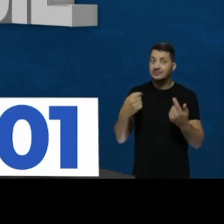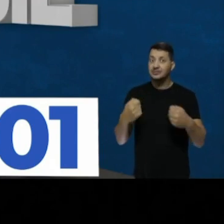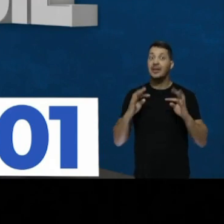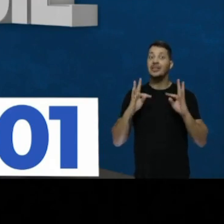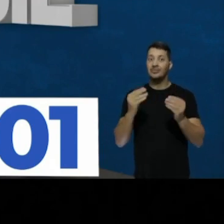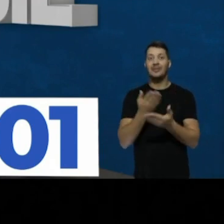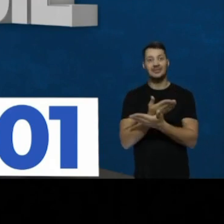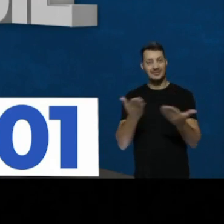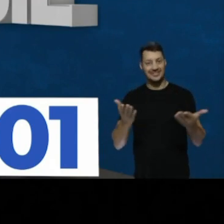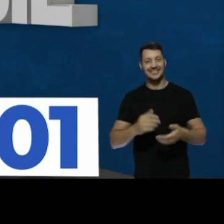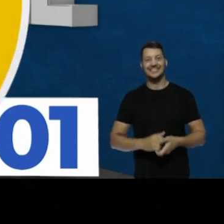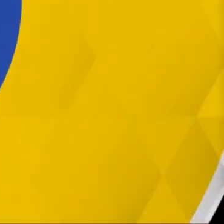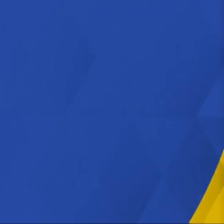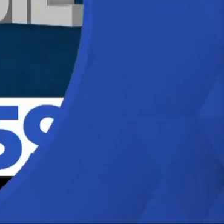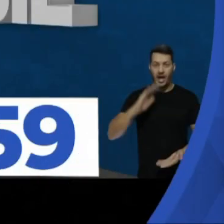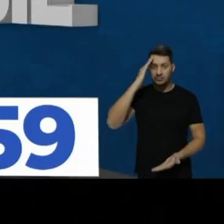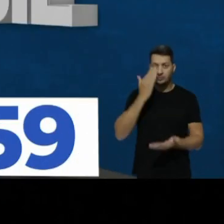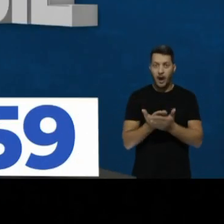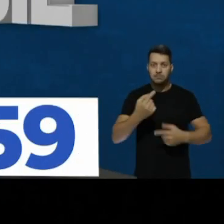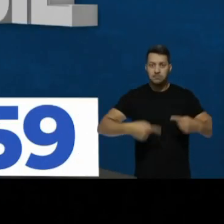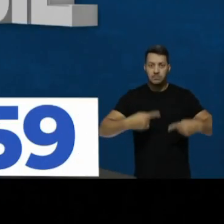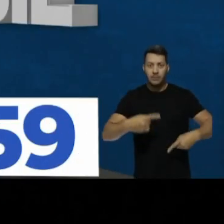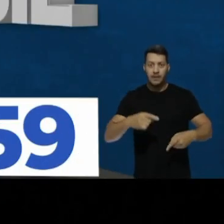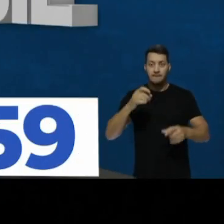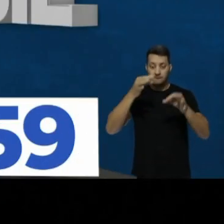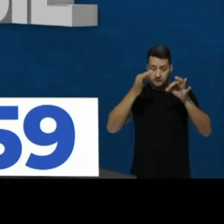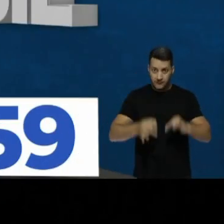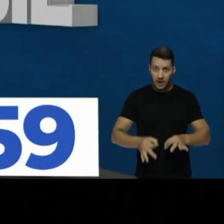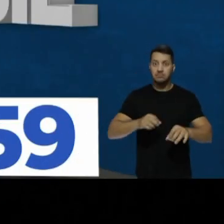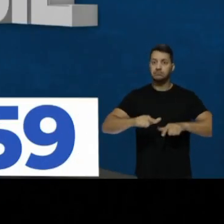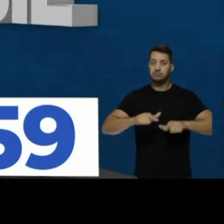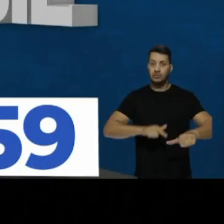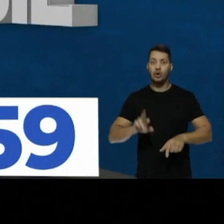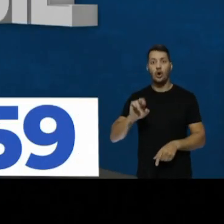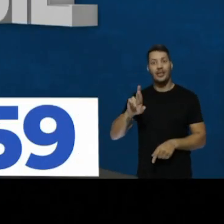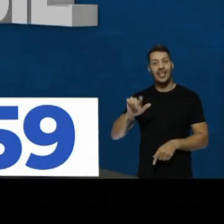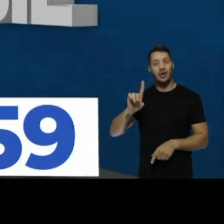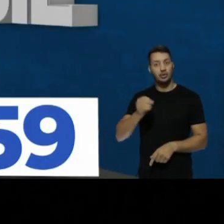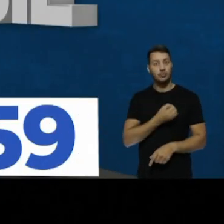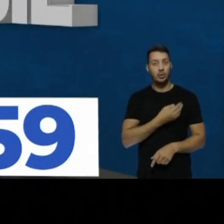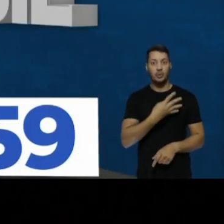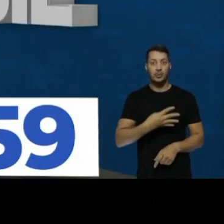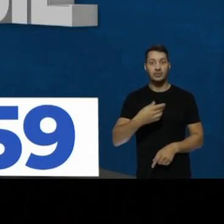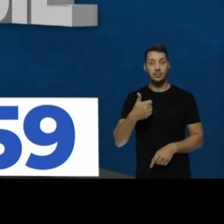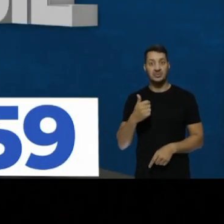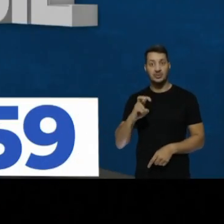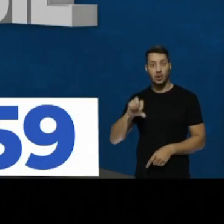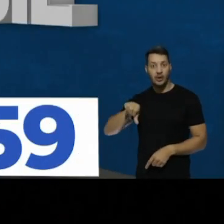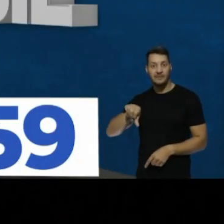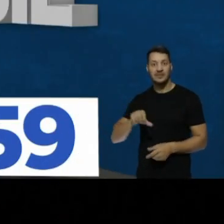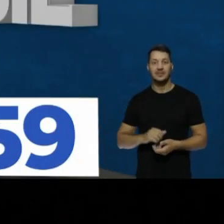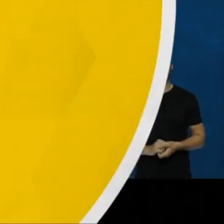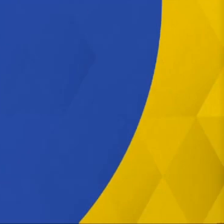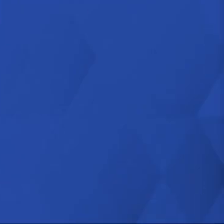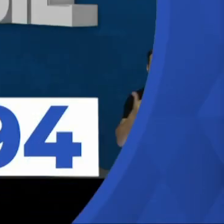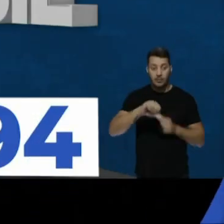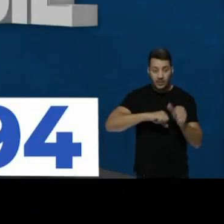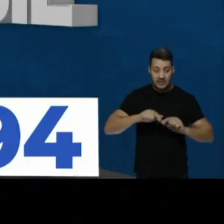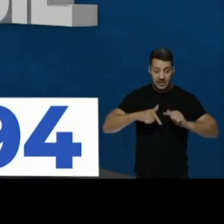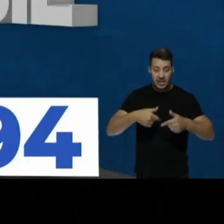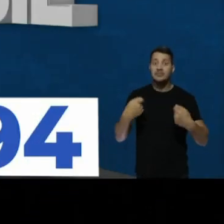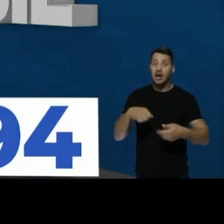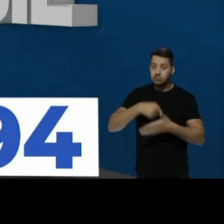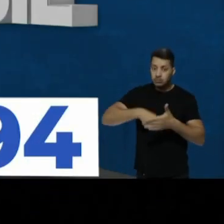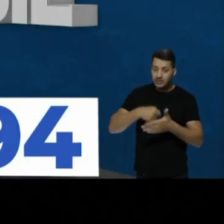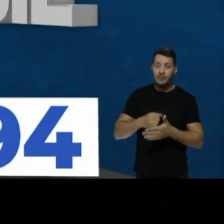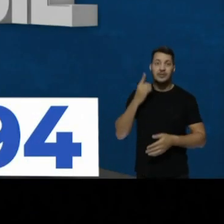verdade, tem que ser bom para todo mundo. Acredite na política. Vote em quem tem serviços prestados. Ronaldo Anquieta, 44159. Não